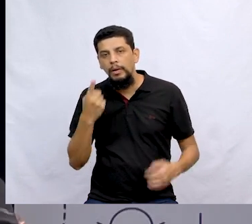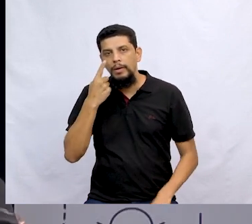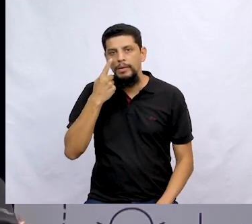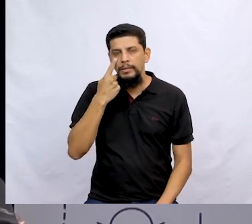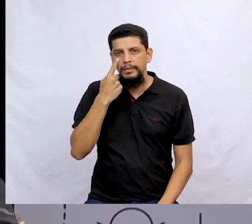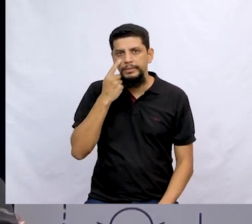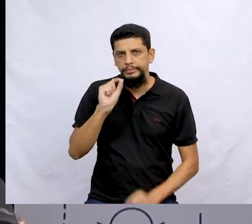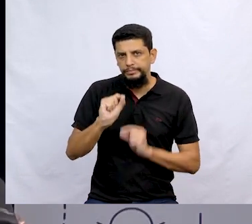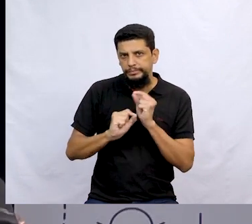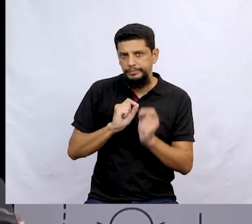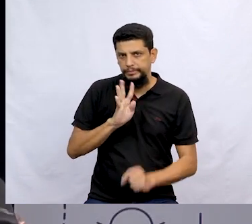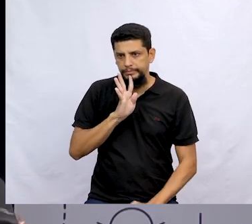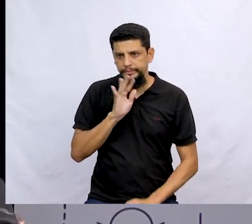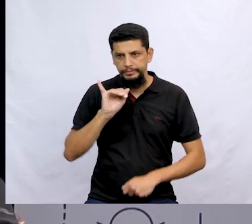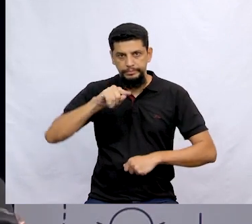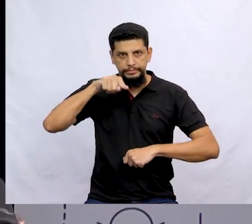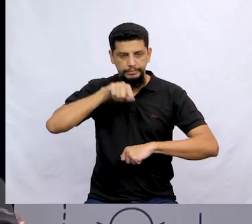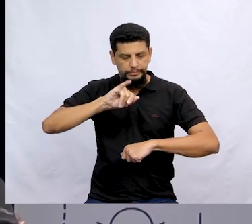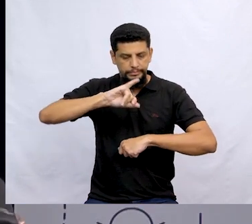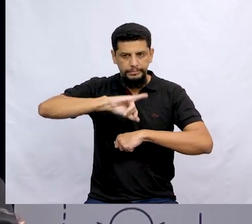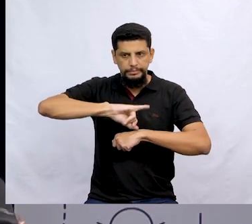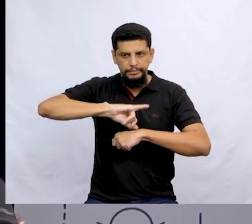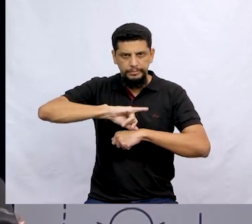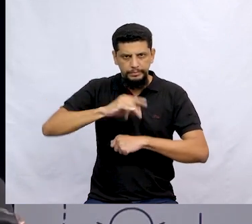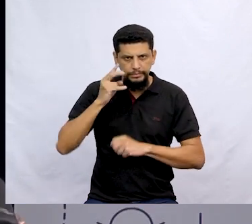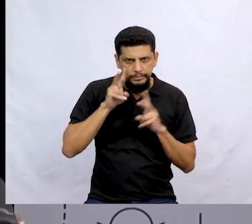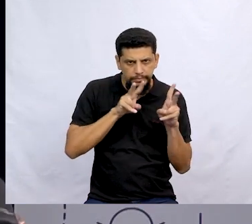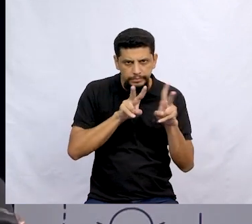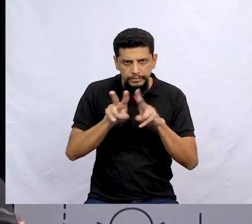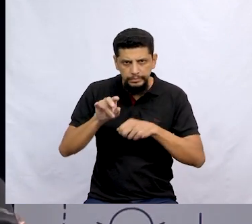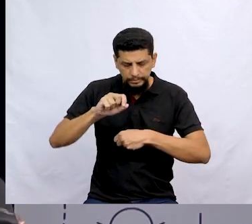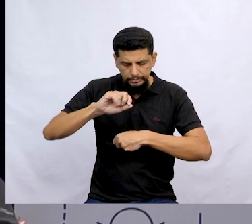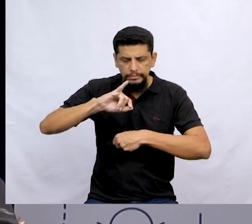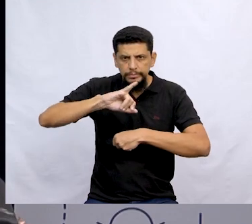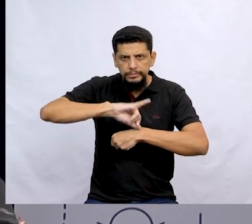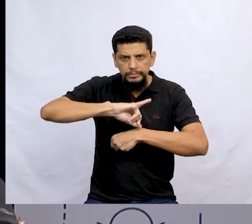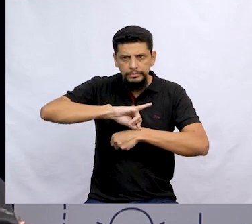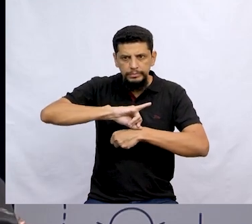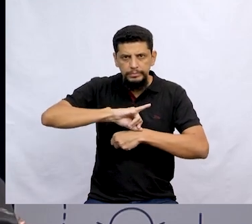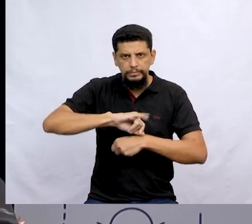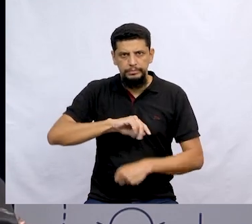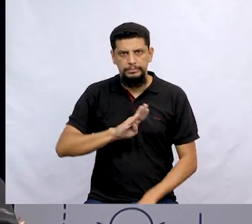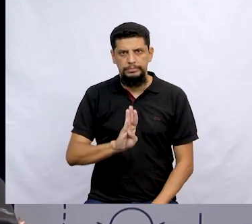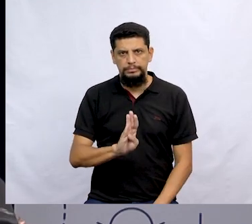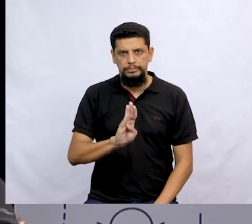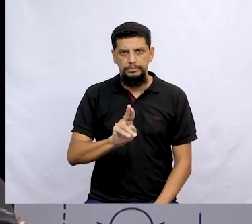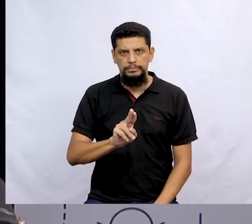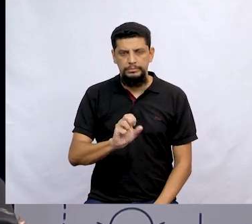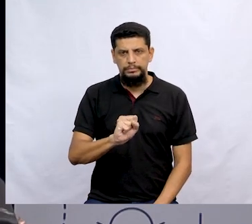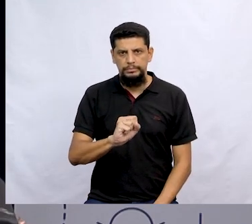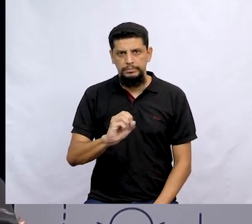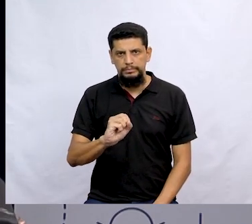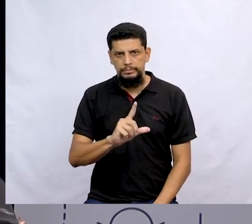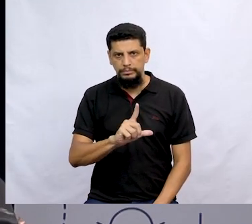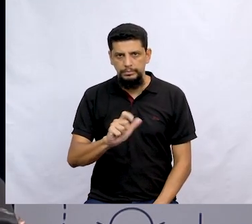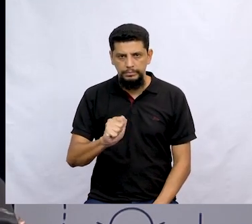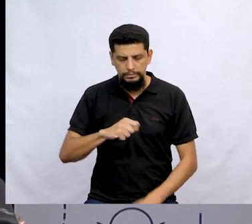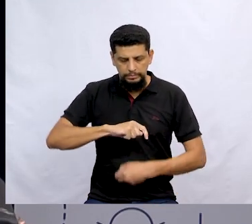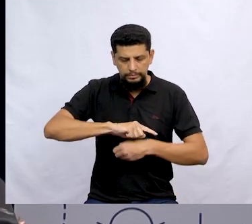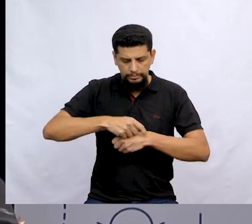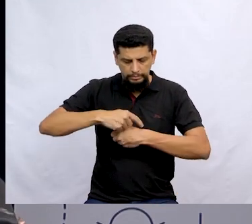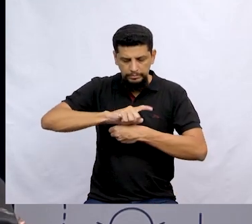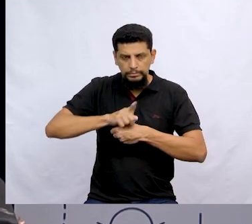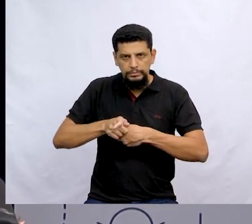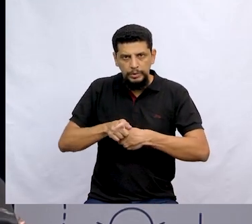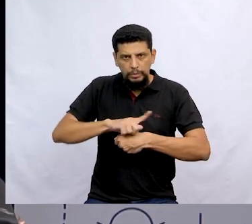olha só. Quem conhece esse objeto? Já viram esse objeto? É uma bússola. Isso mesmo. E nessa